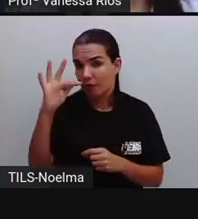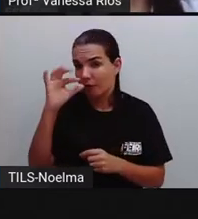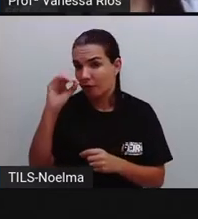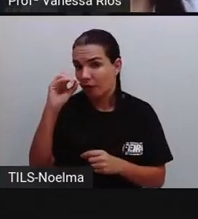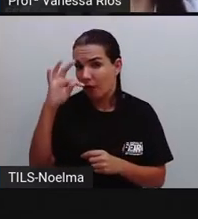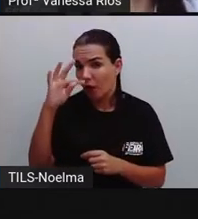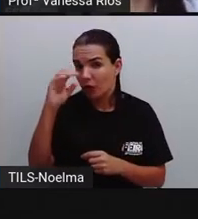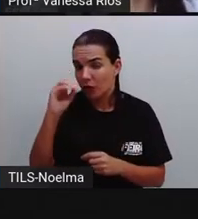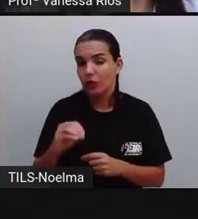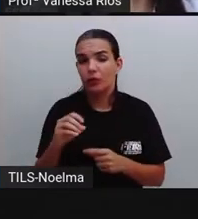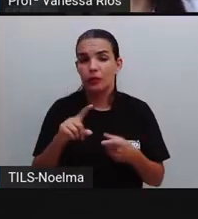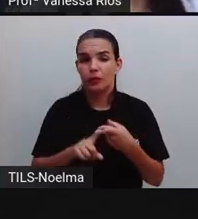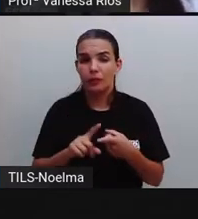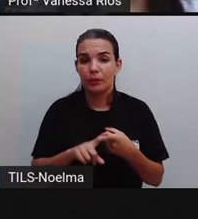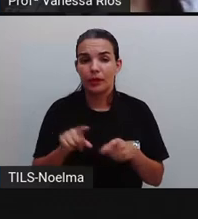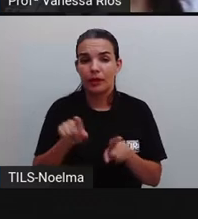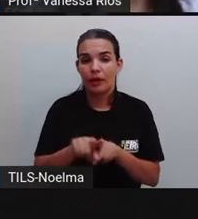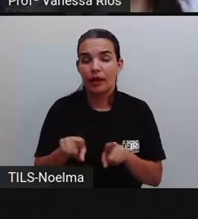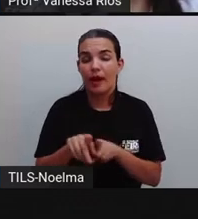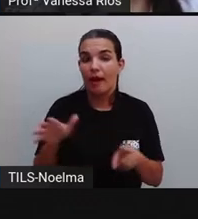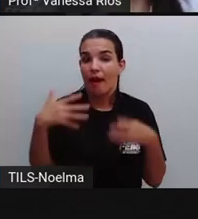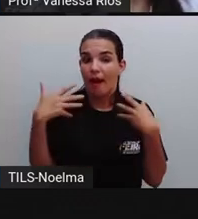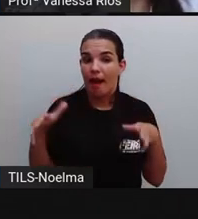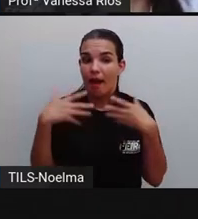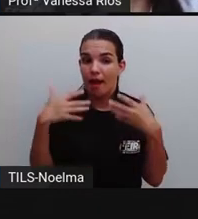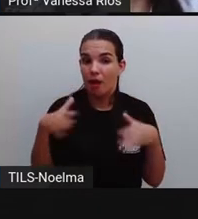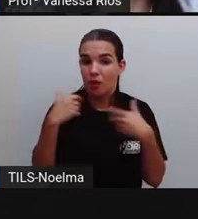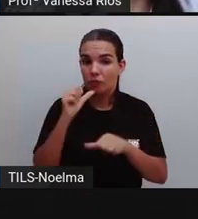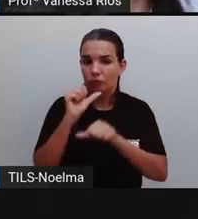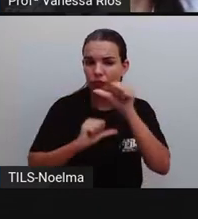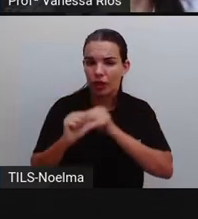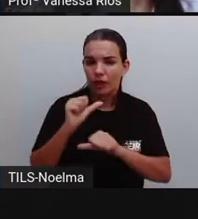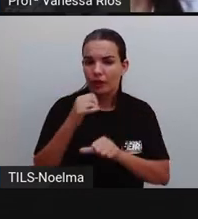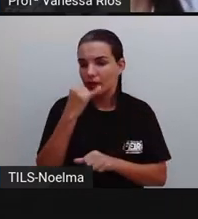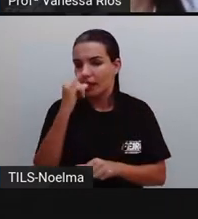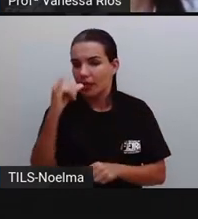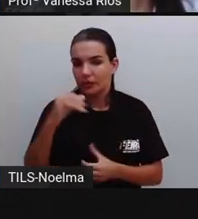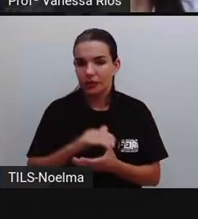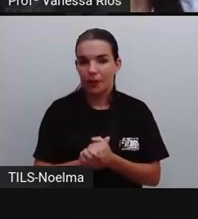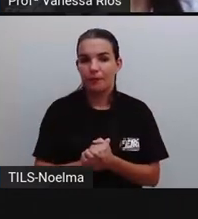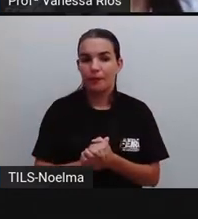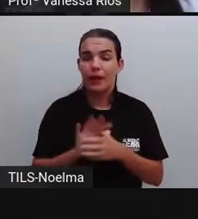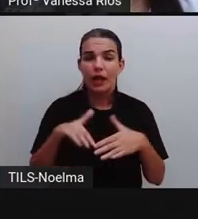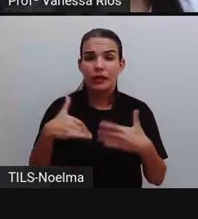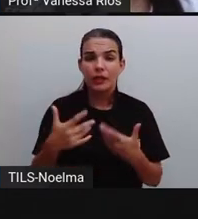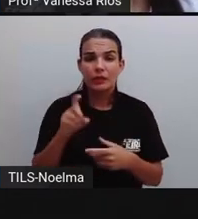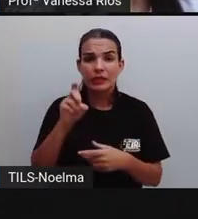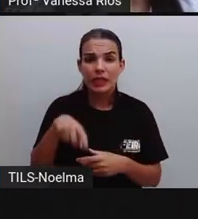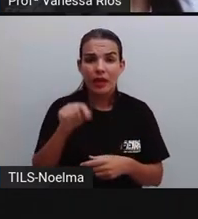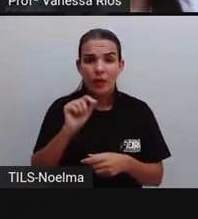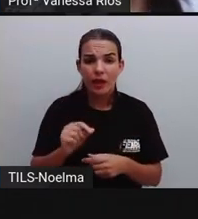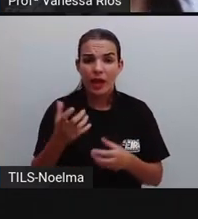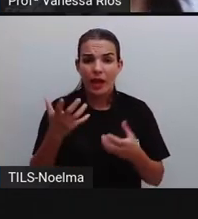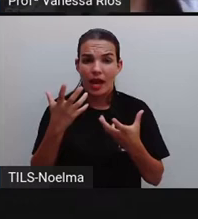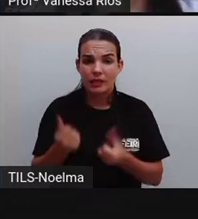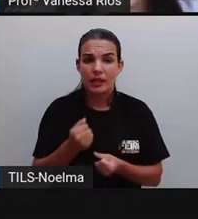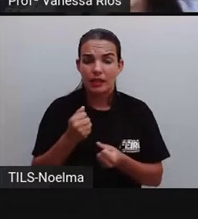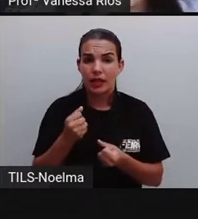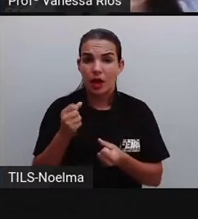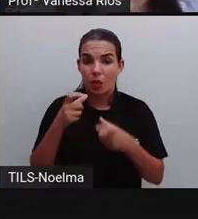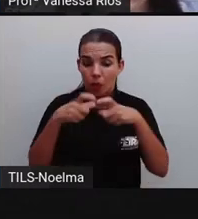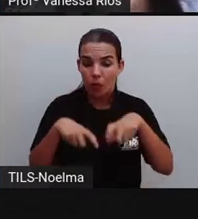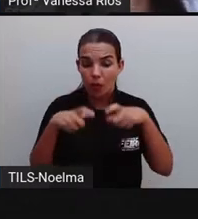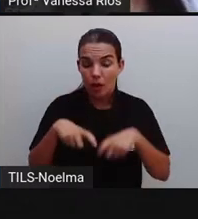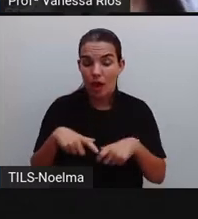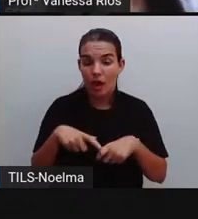gerando energia elétrica e térmica também, né? Respectivamente. Por ser considerada uma fonte de energia